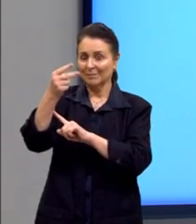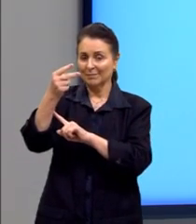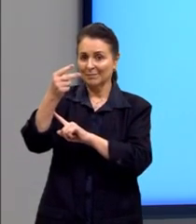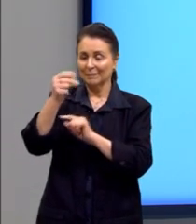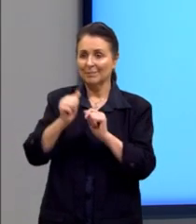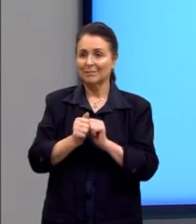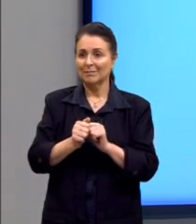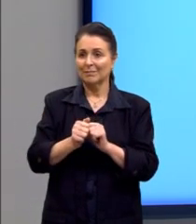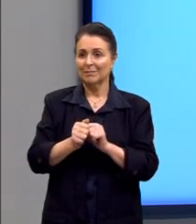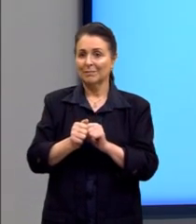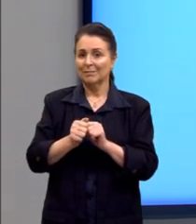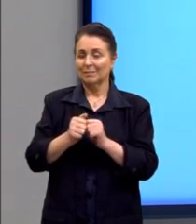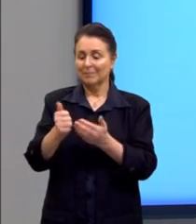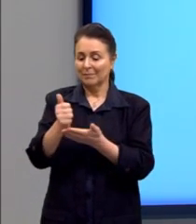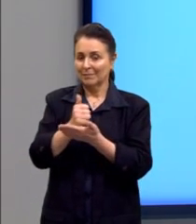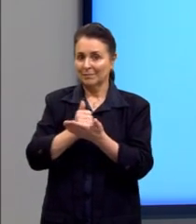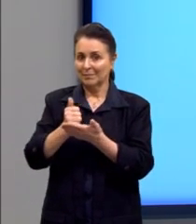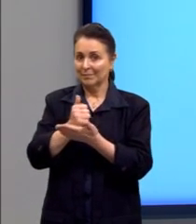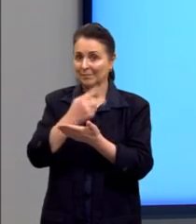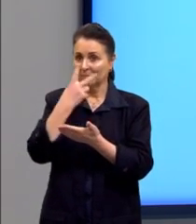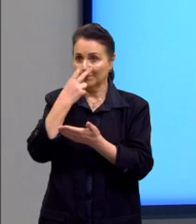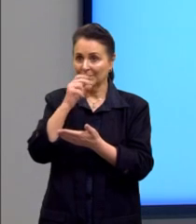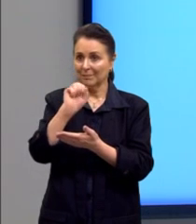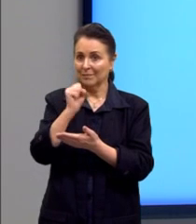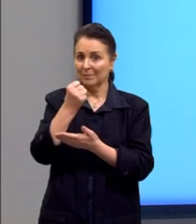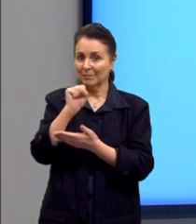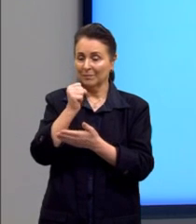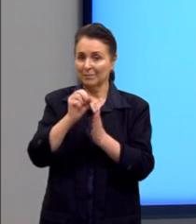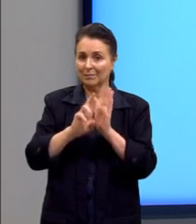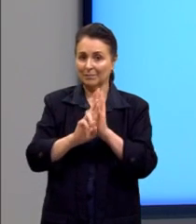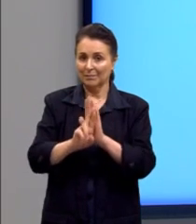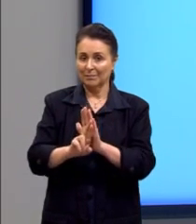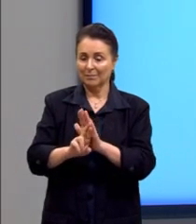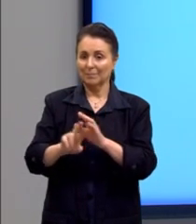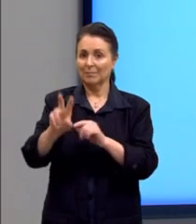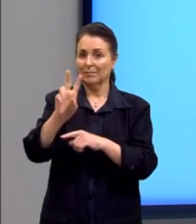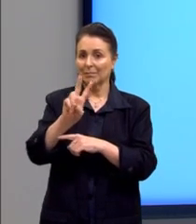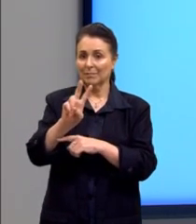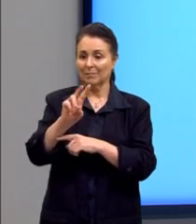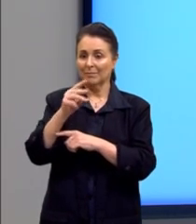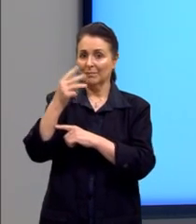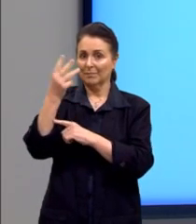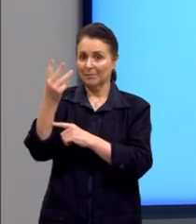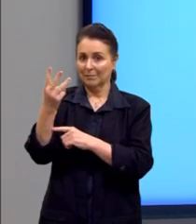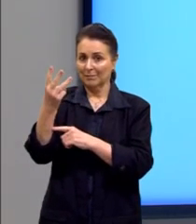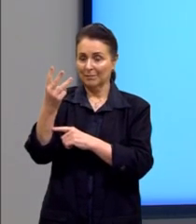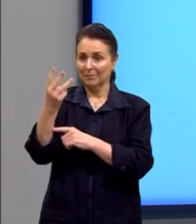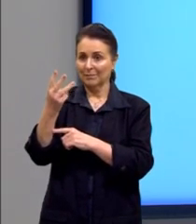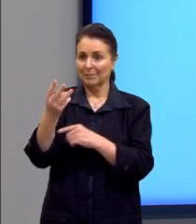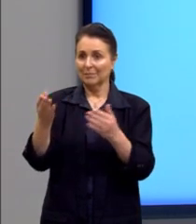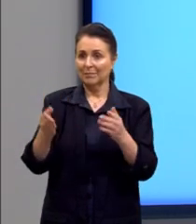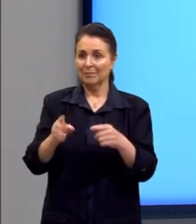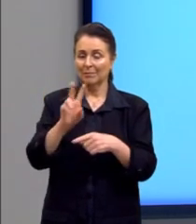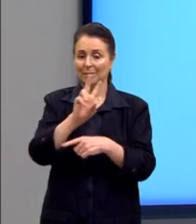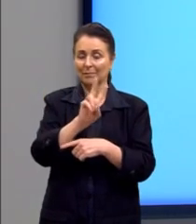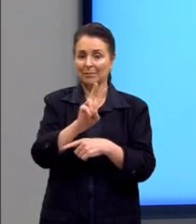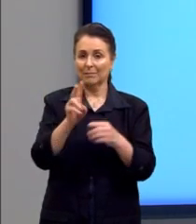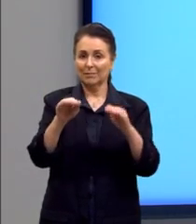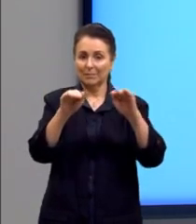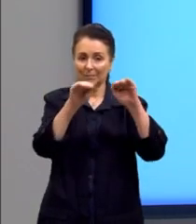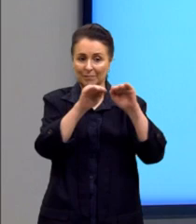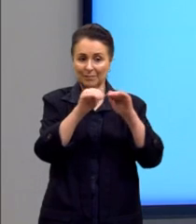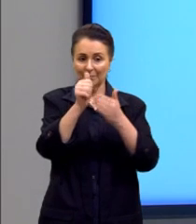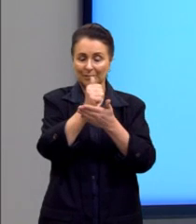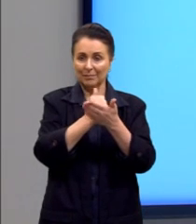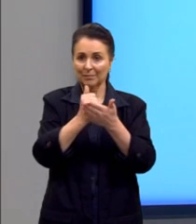Então, aqui igualamos as bases. 8 pode ser representado como 2 elevado a 3. E após igualar as